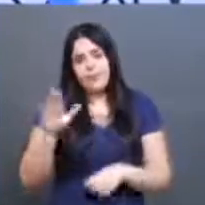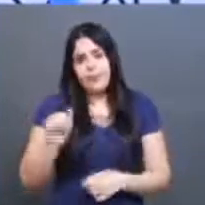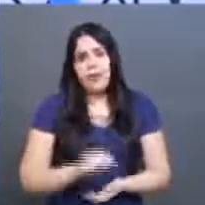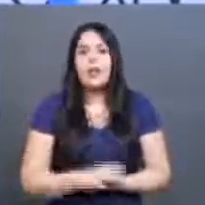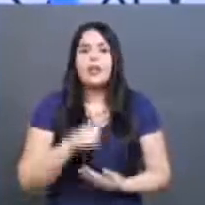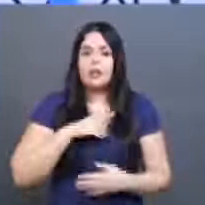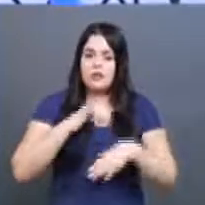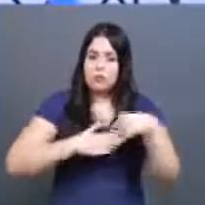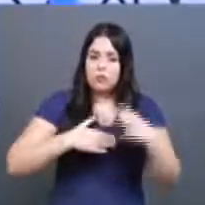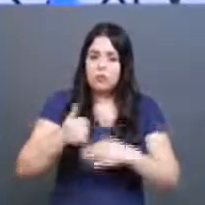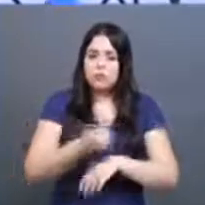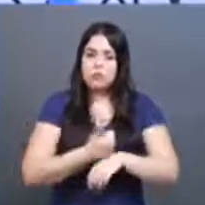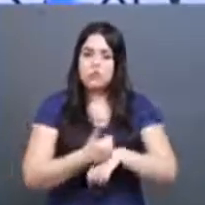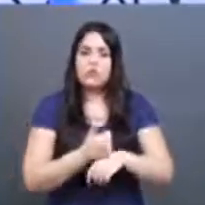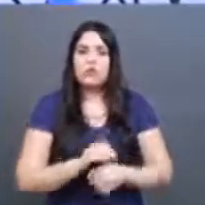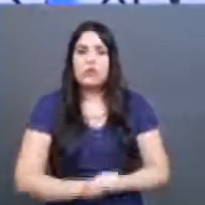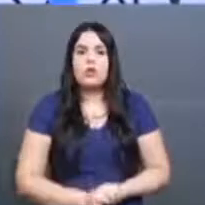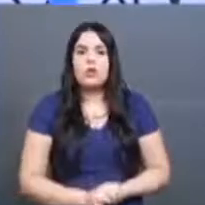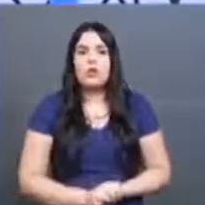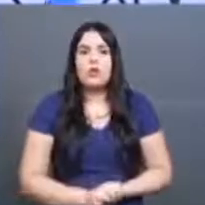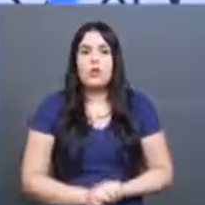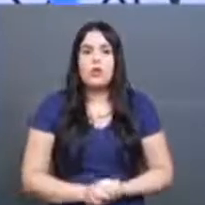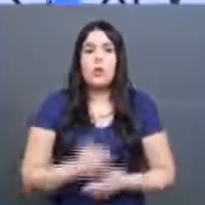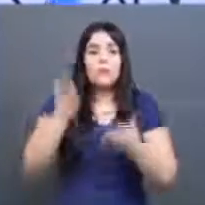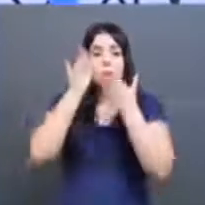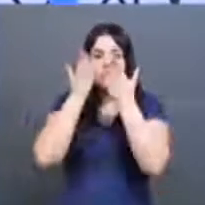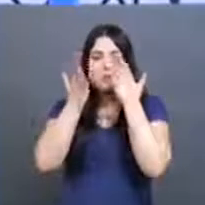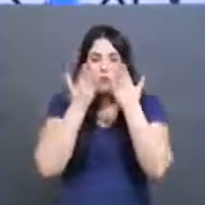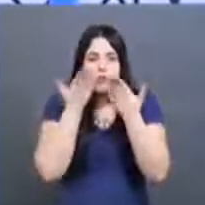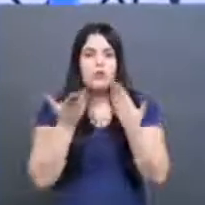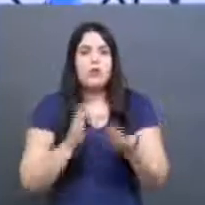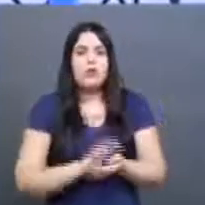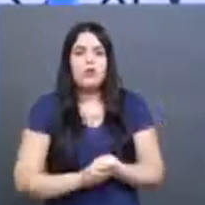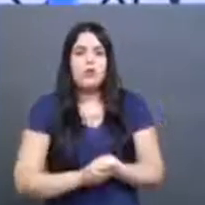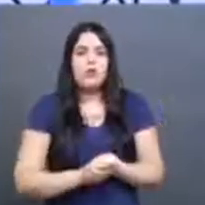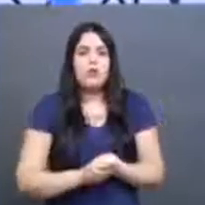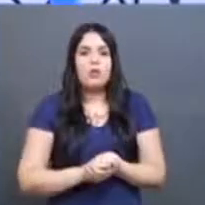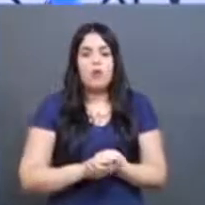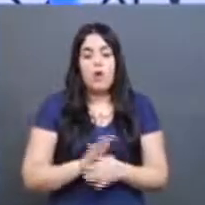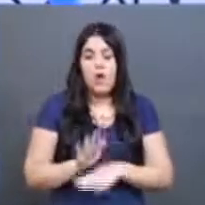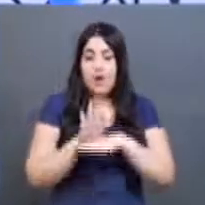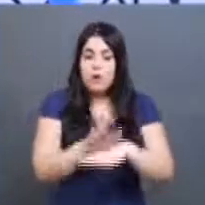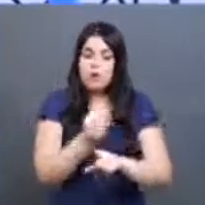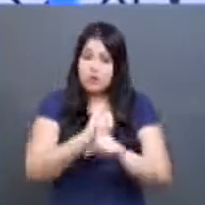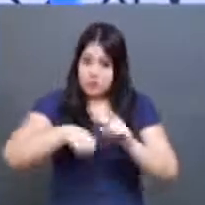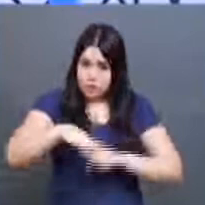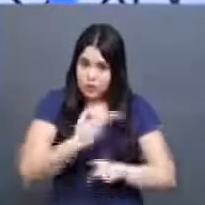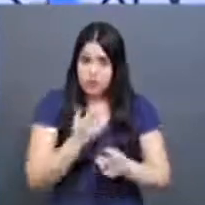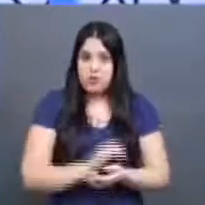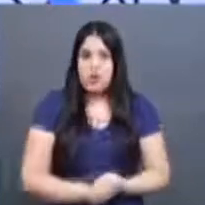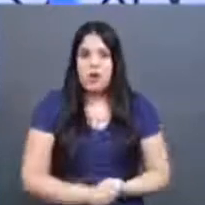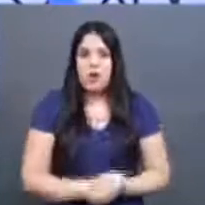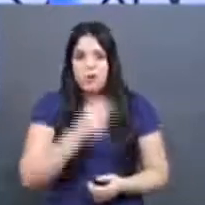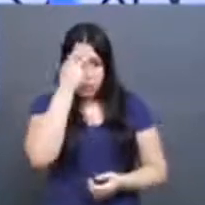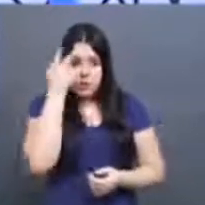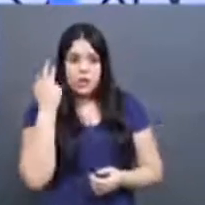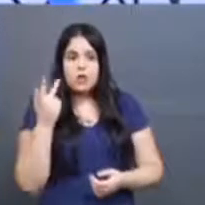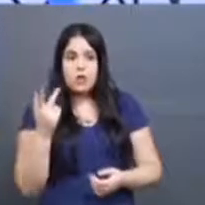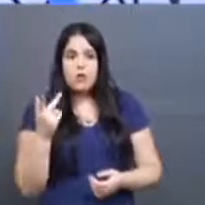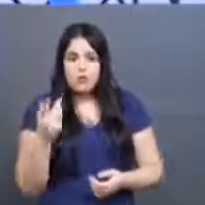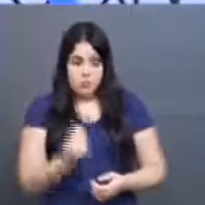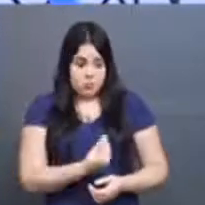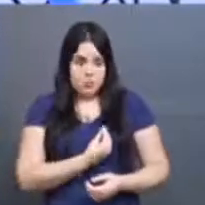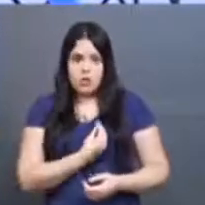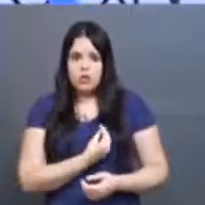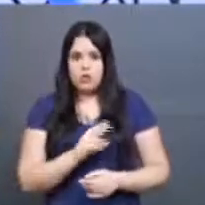profissionais, com os conselheiros, ele conta com psicólogos, com assistentes sociais, que são pessoas que fazem parte da rede